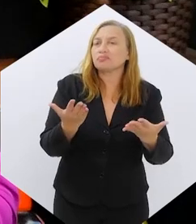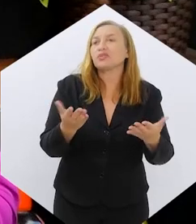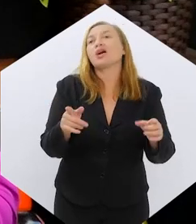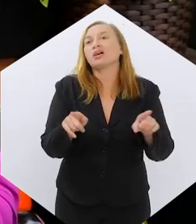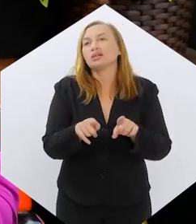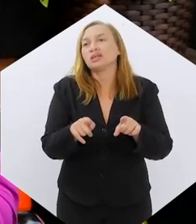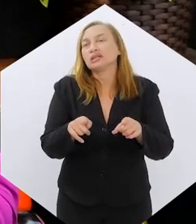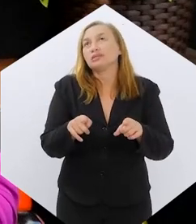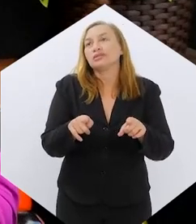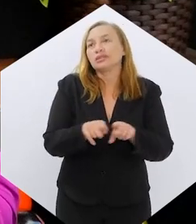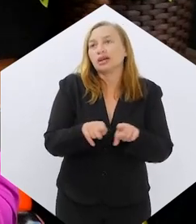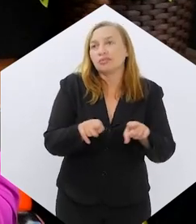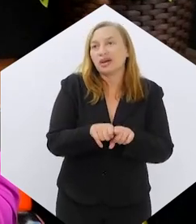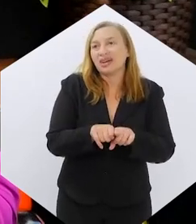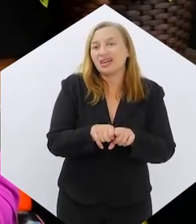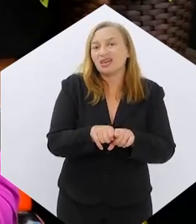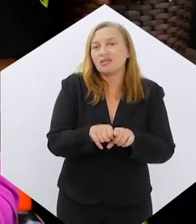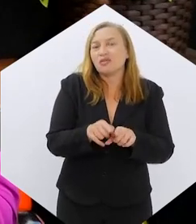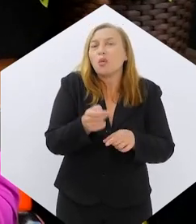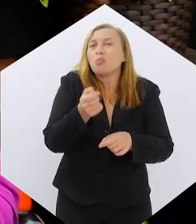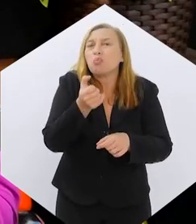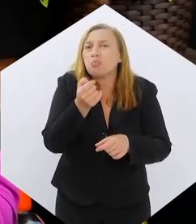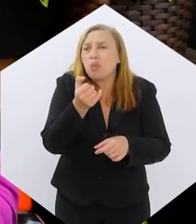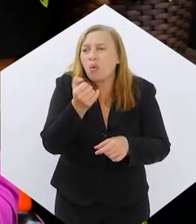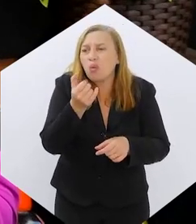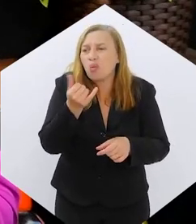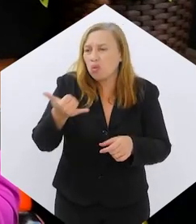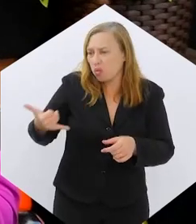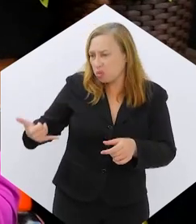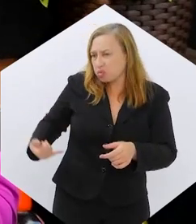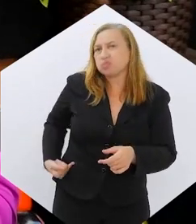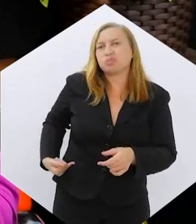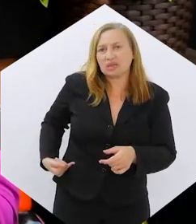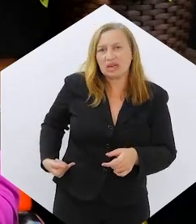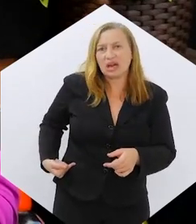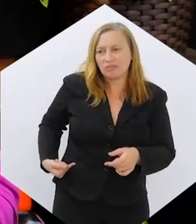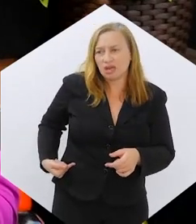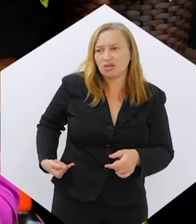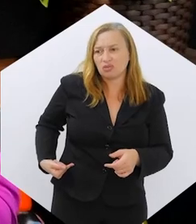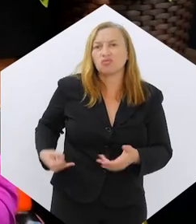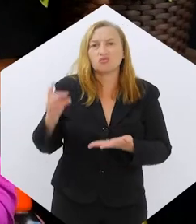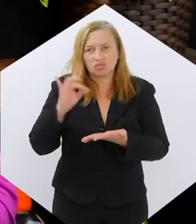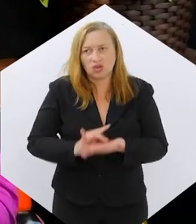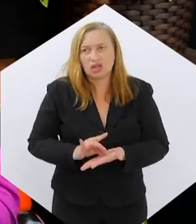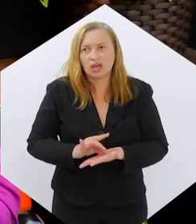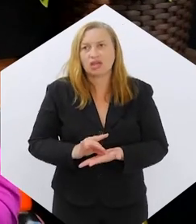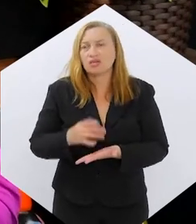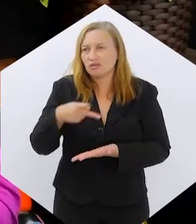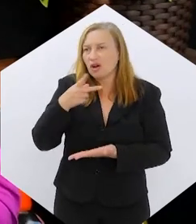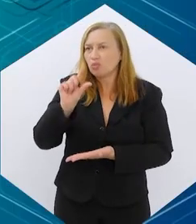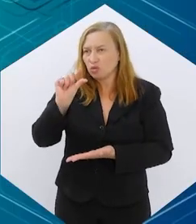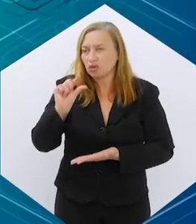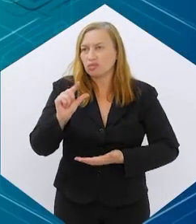também tendo escassez desses medicamentos. Queria que você falasse quais são os riscos disso, por favor.